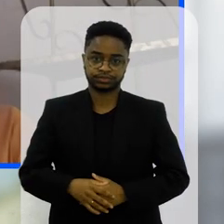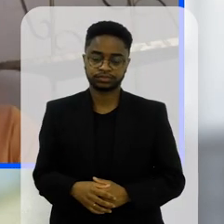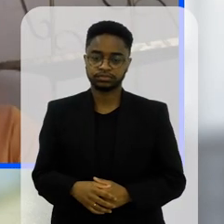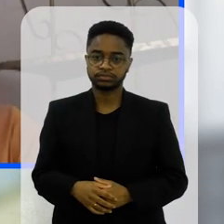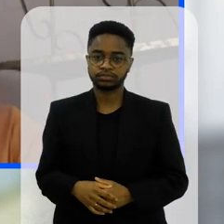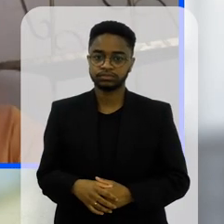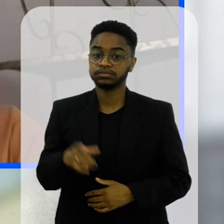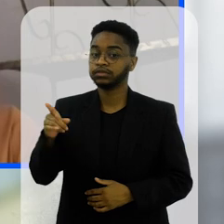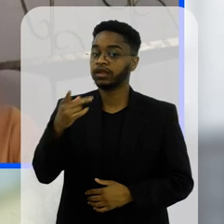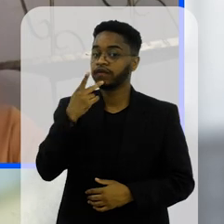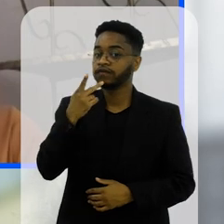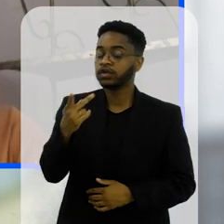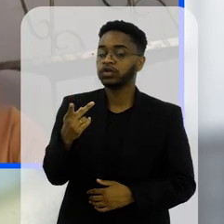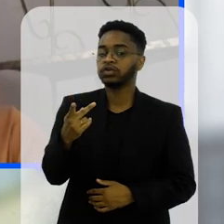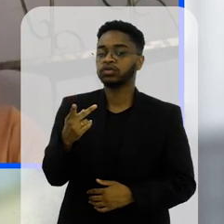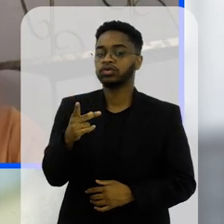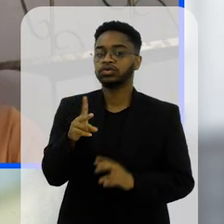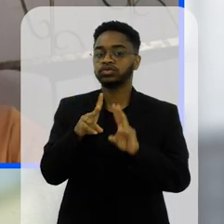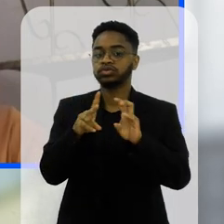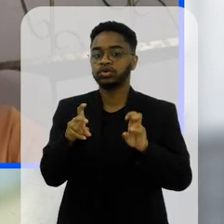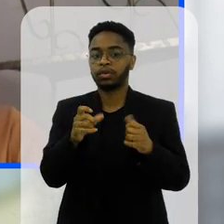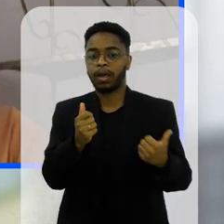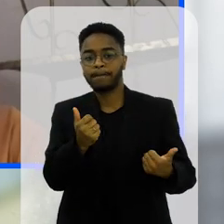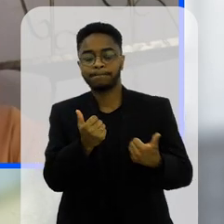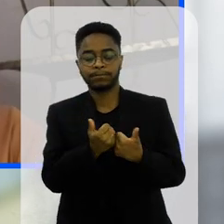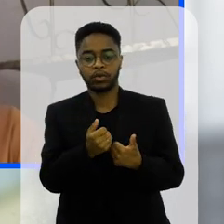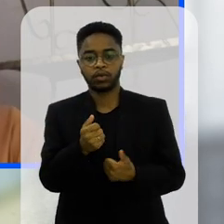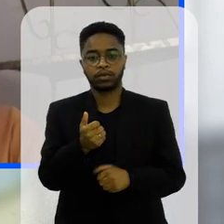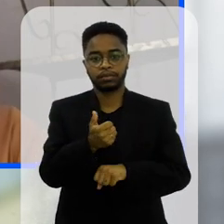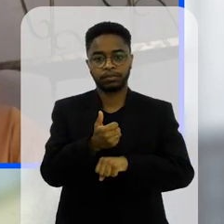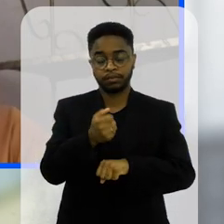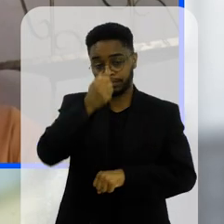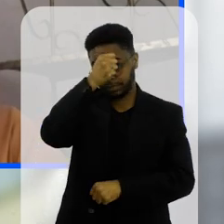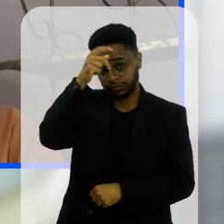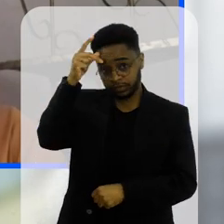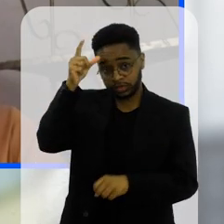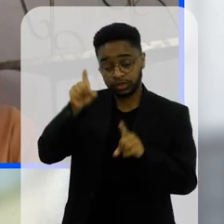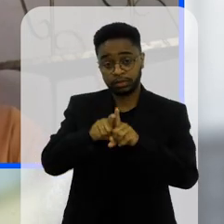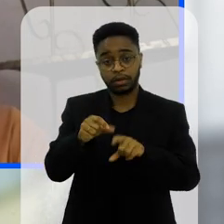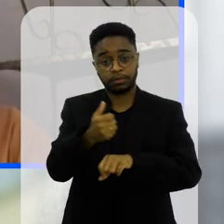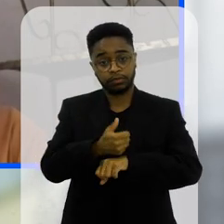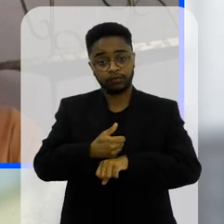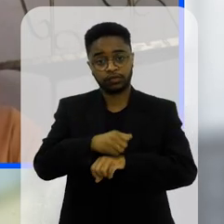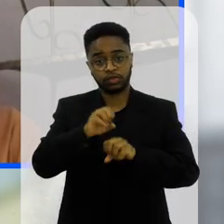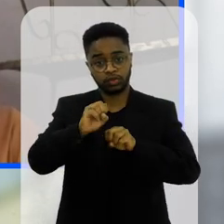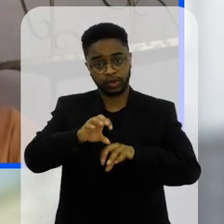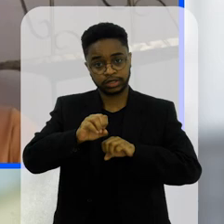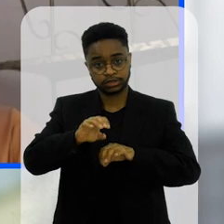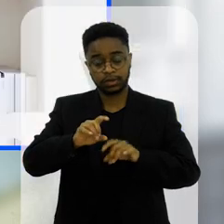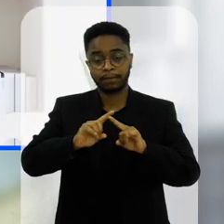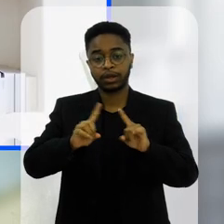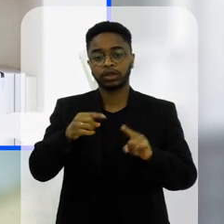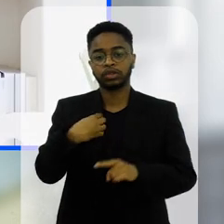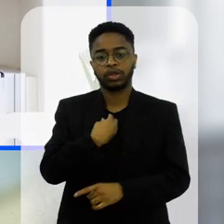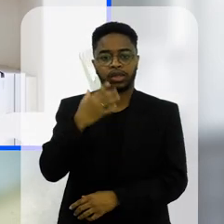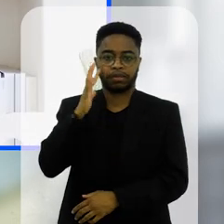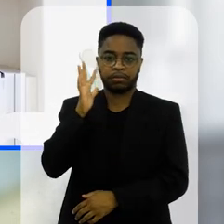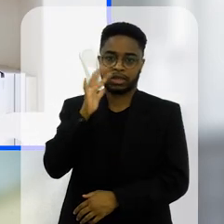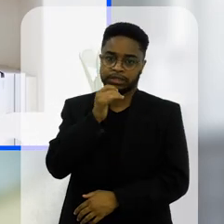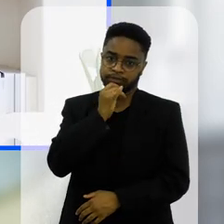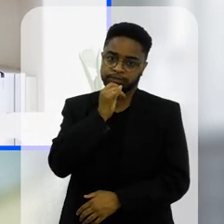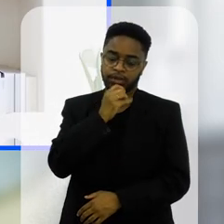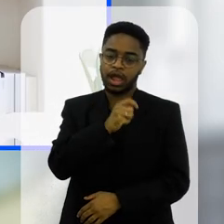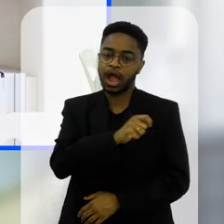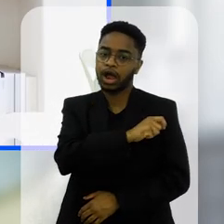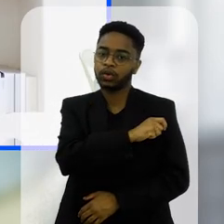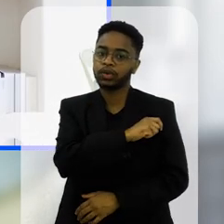você falou da questão do respaldo da prefeitura e também aos profissionais da educação né subsecretário vamos imaginar um caso